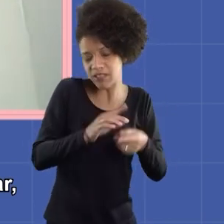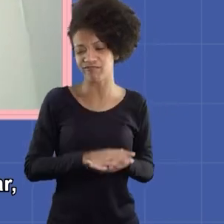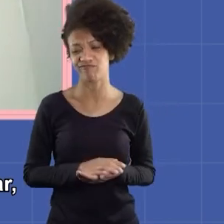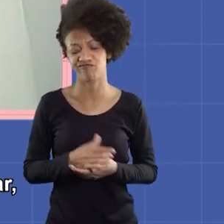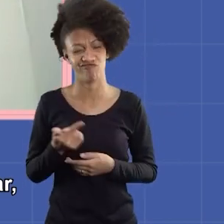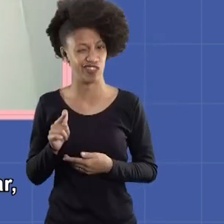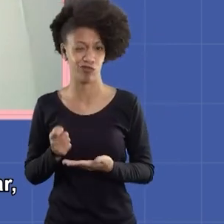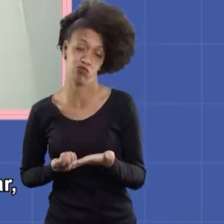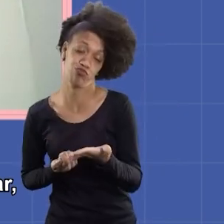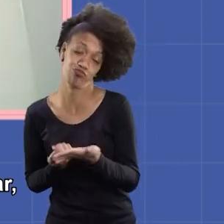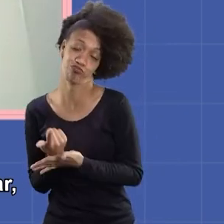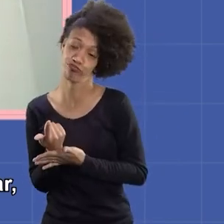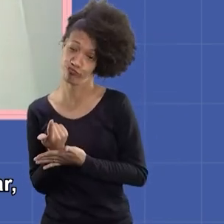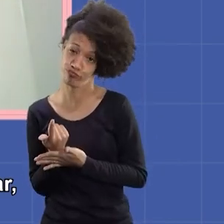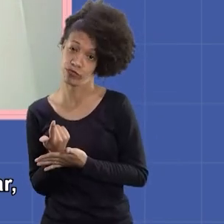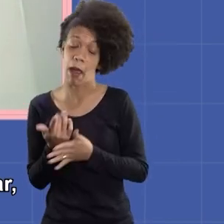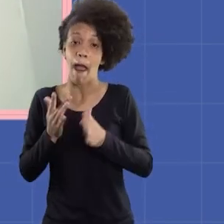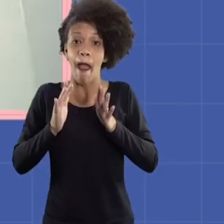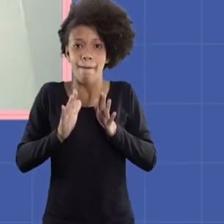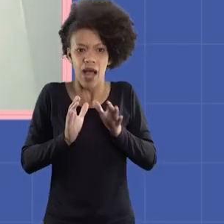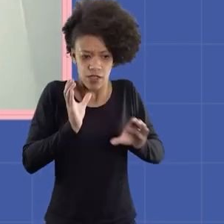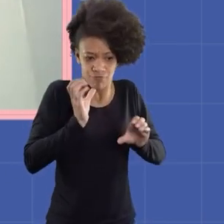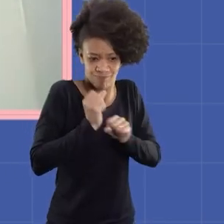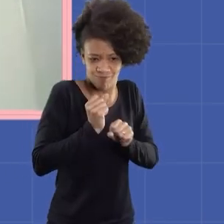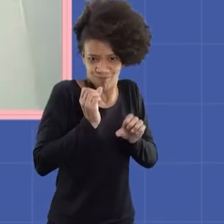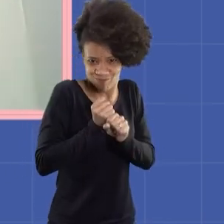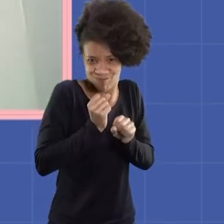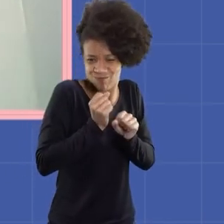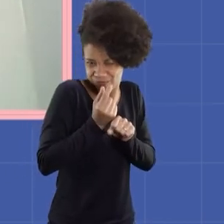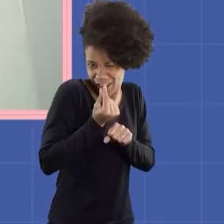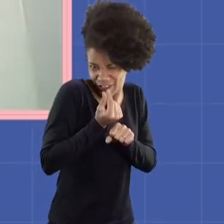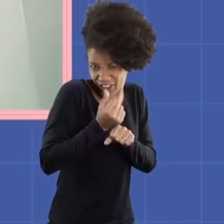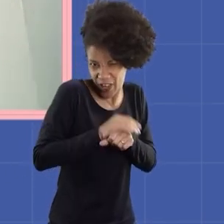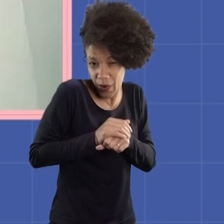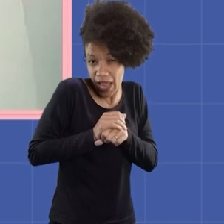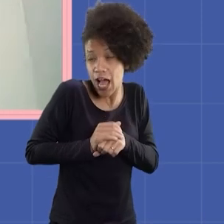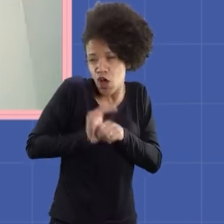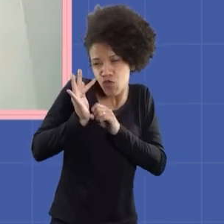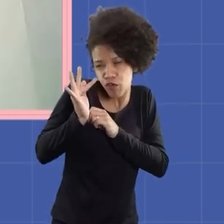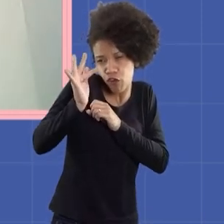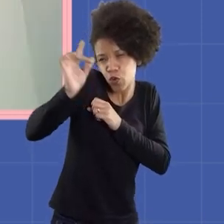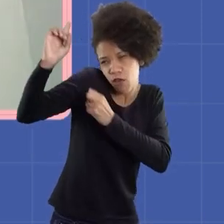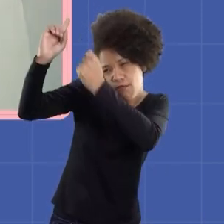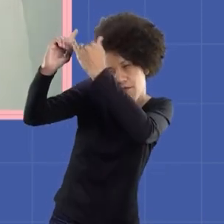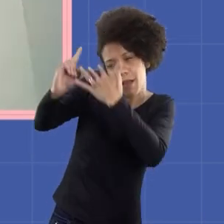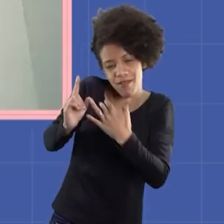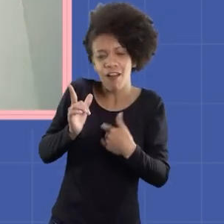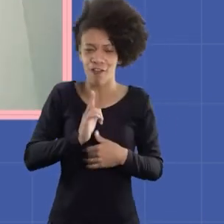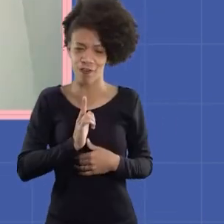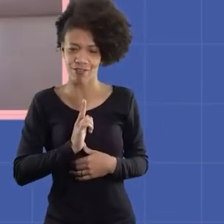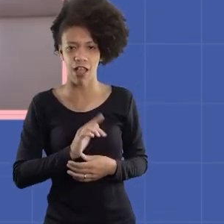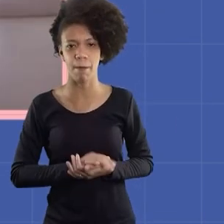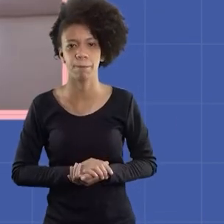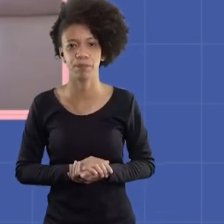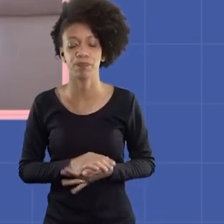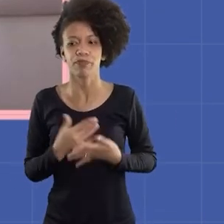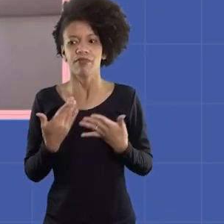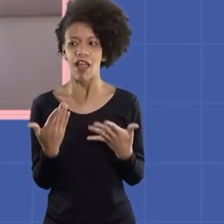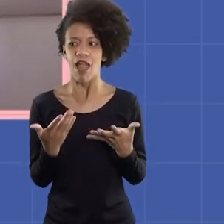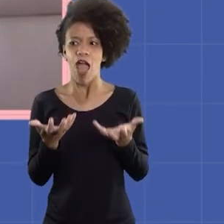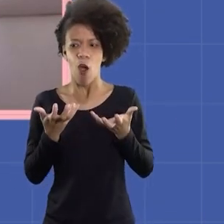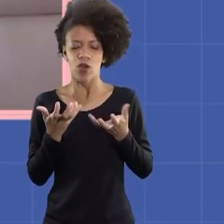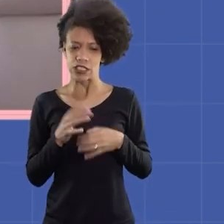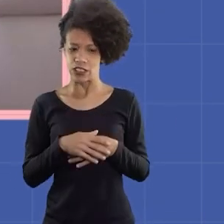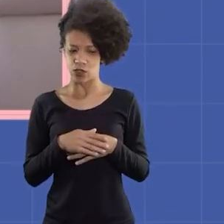suficiente pra poder comprar mas agora eu tô juntando se Deus quiser eu vou ter um dia às vezes eu vi